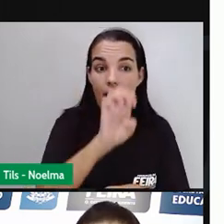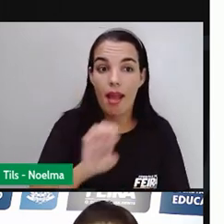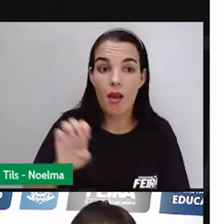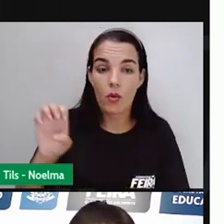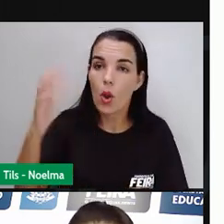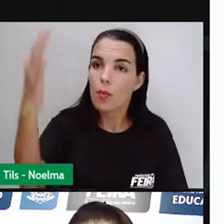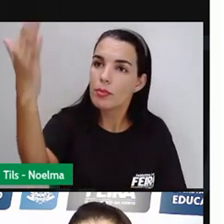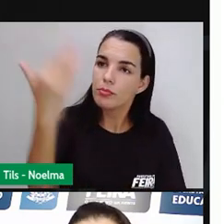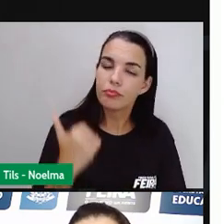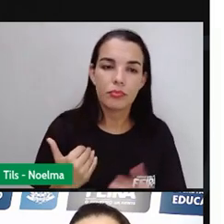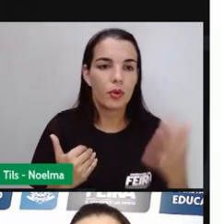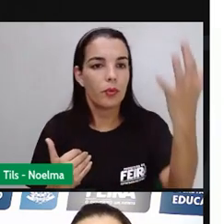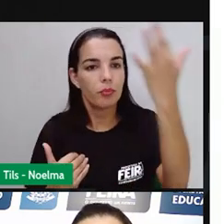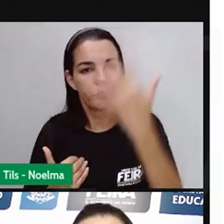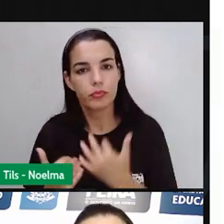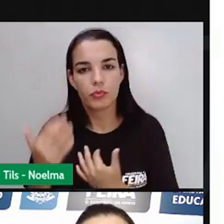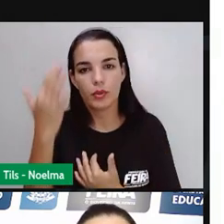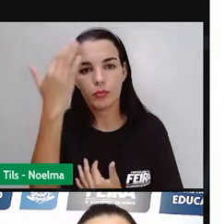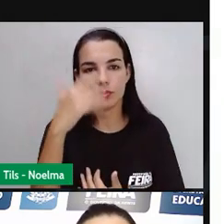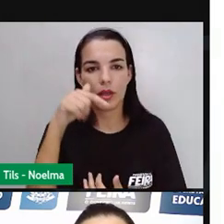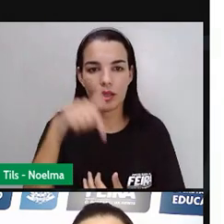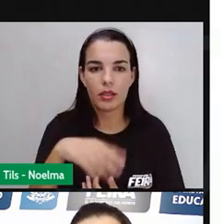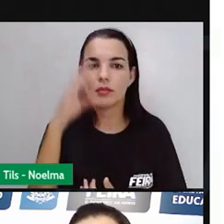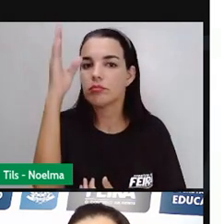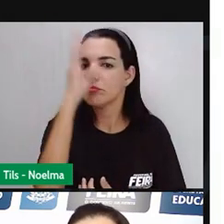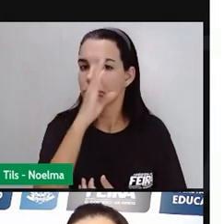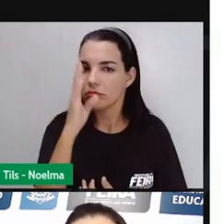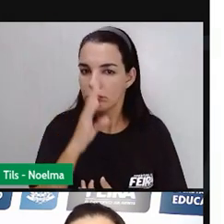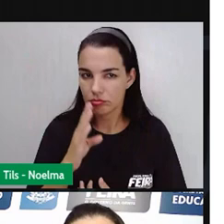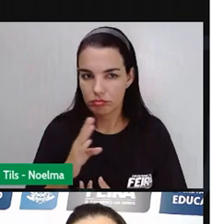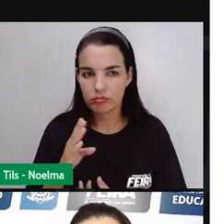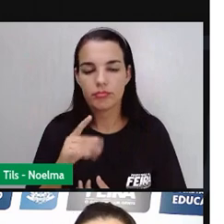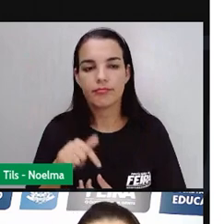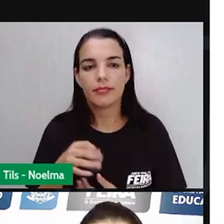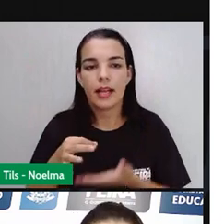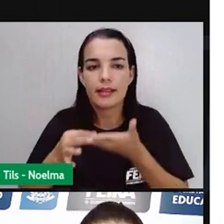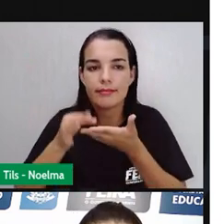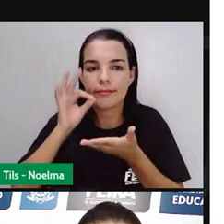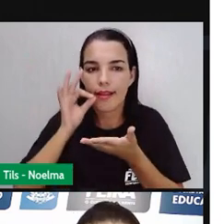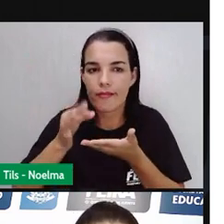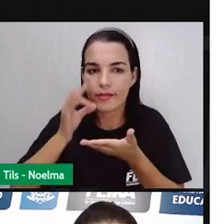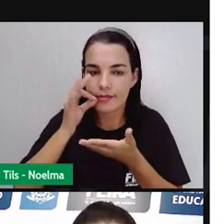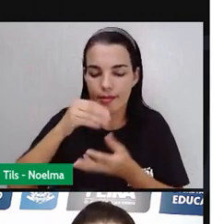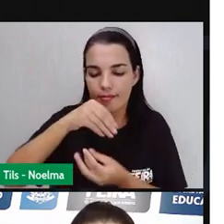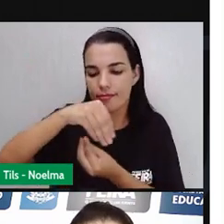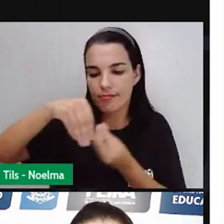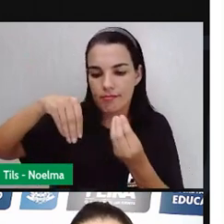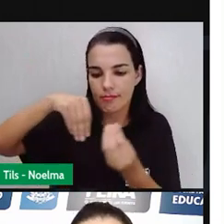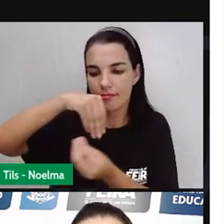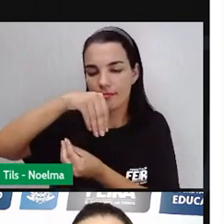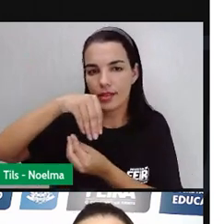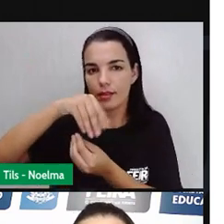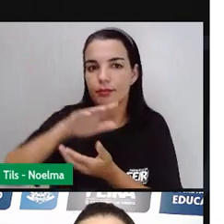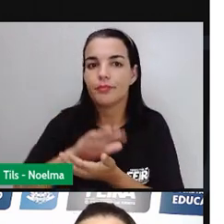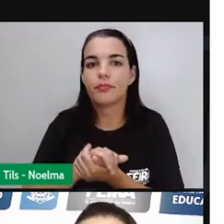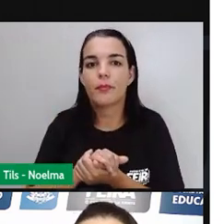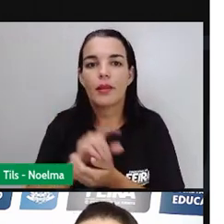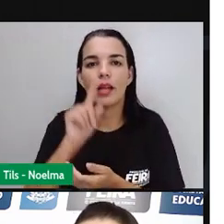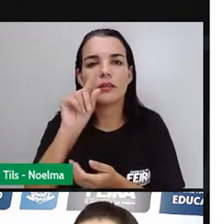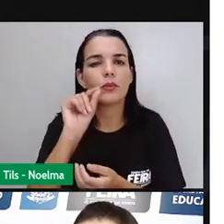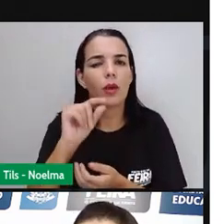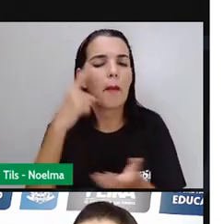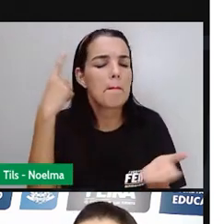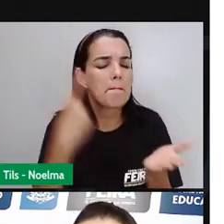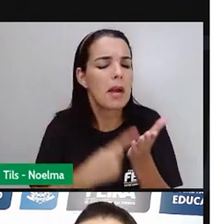barata e mais viável aí para se trabalhar nos cafezais. A marca da